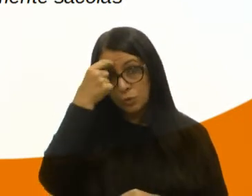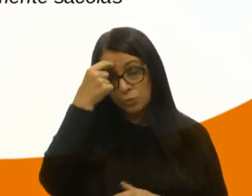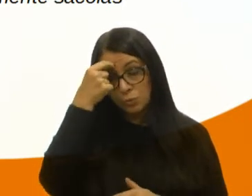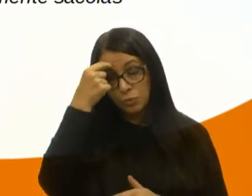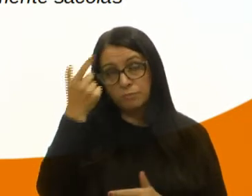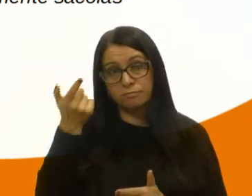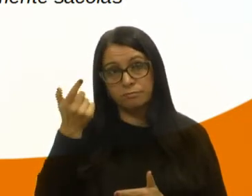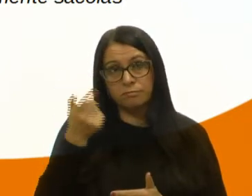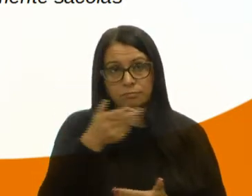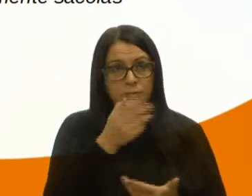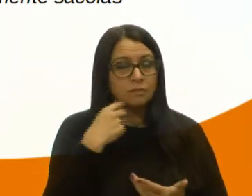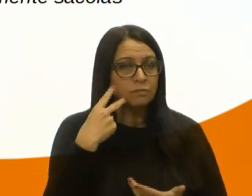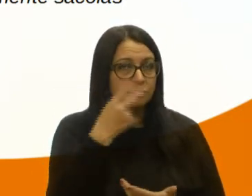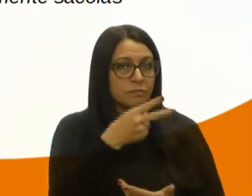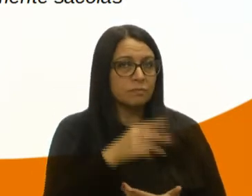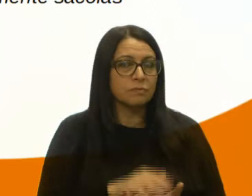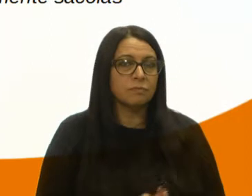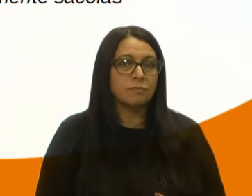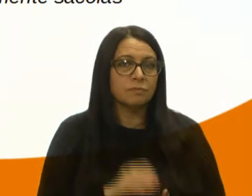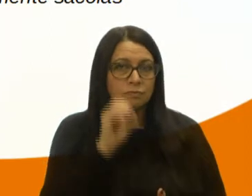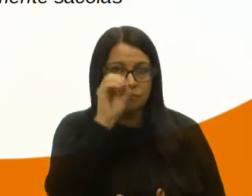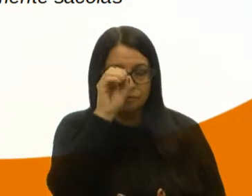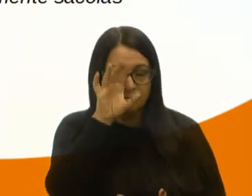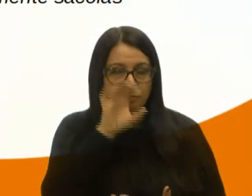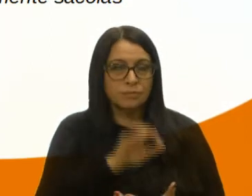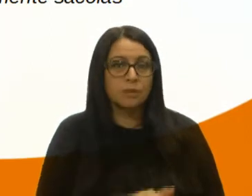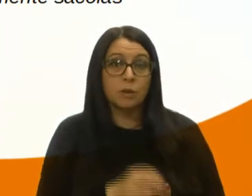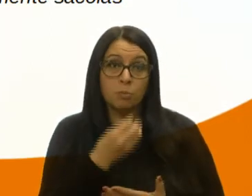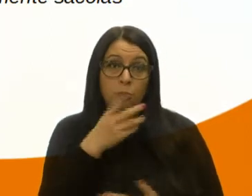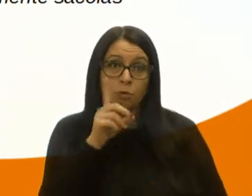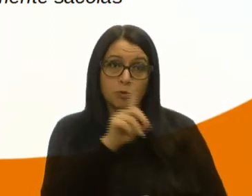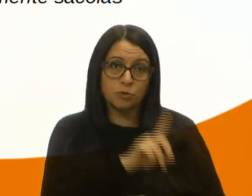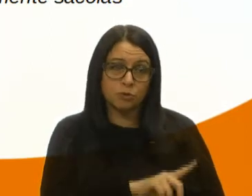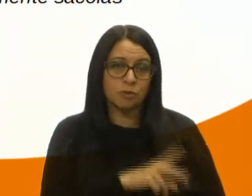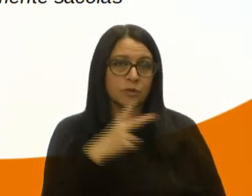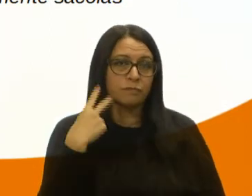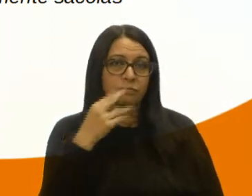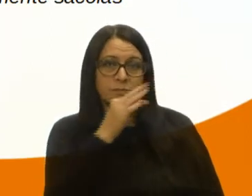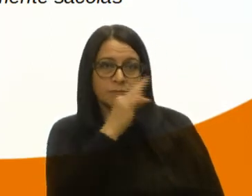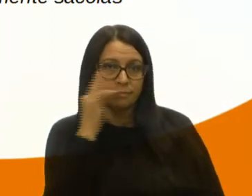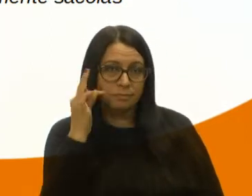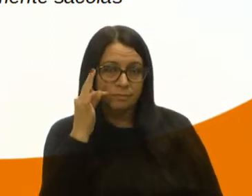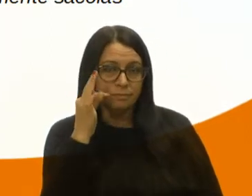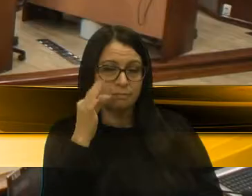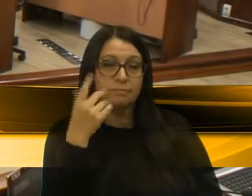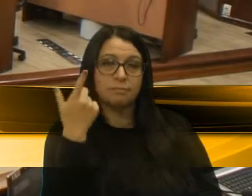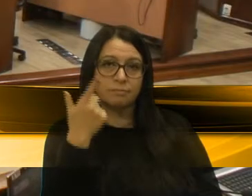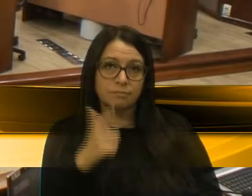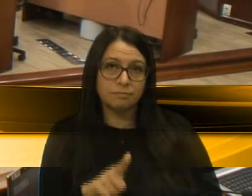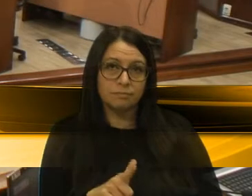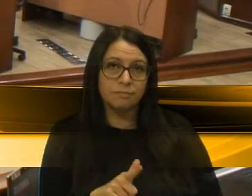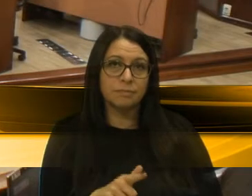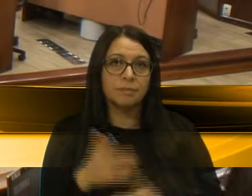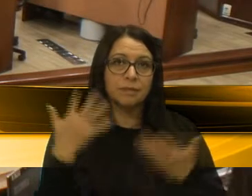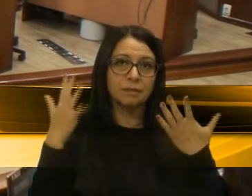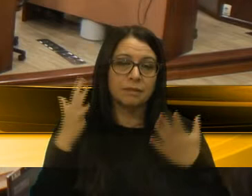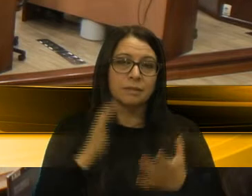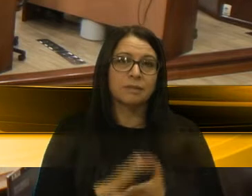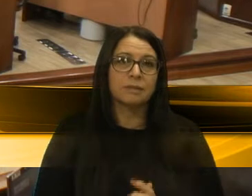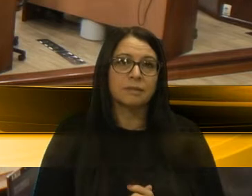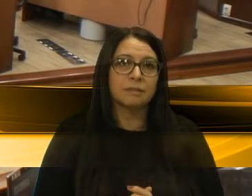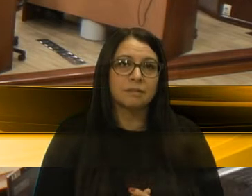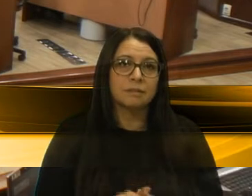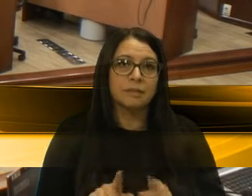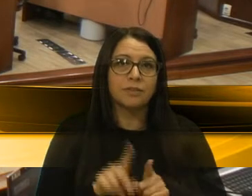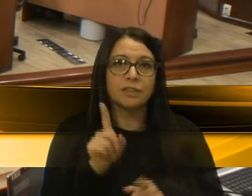Seu à parte, vereador Filsa. Bom dia, vereadora Tatiana. Mais uma vez, parabenizar a V.